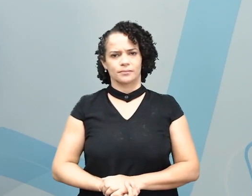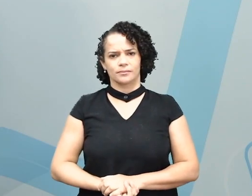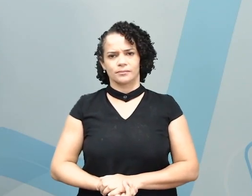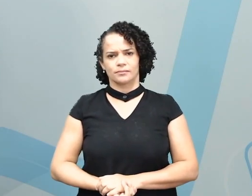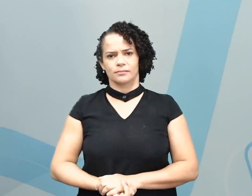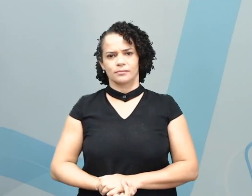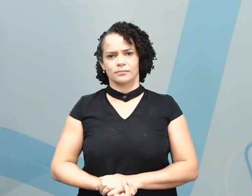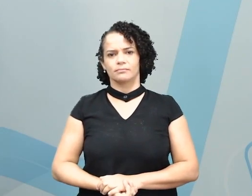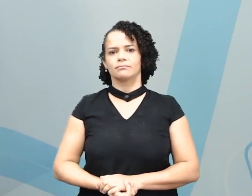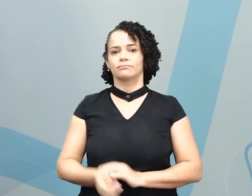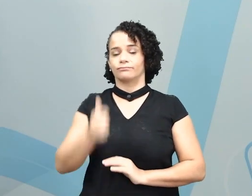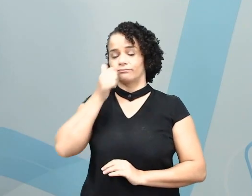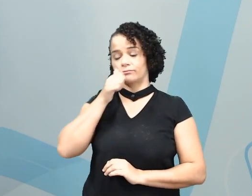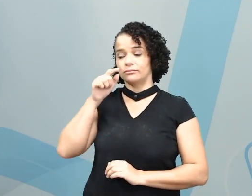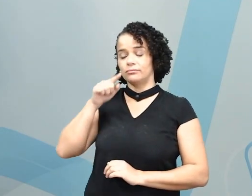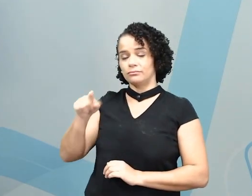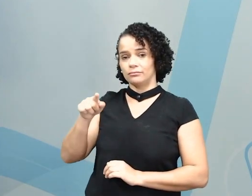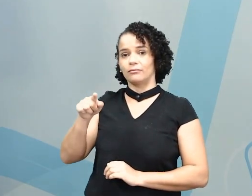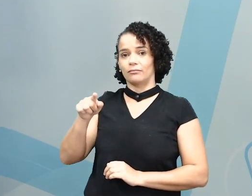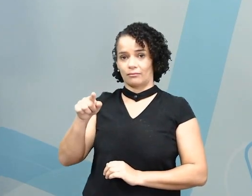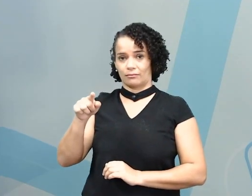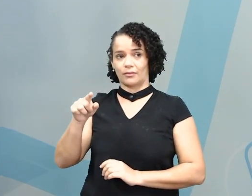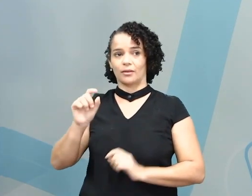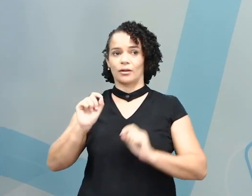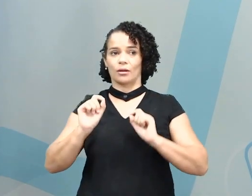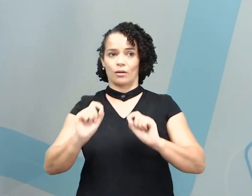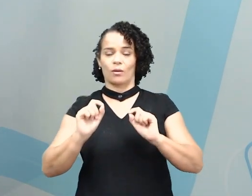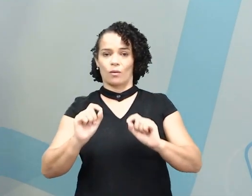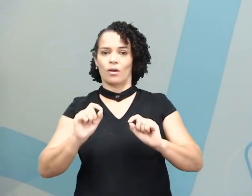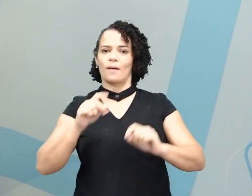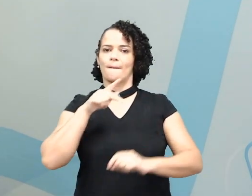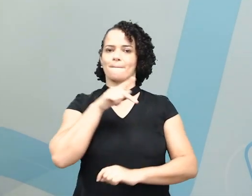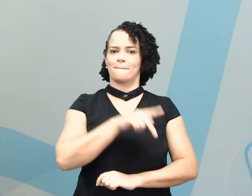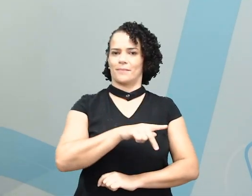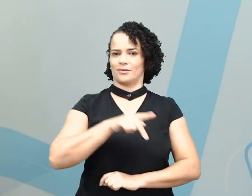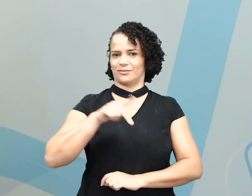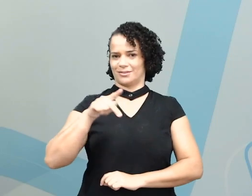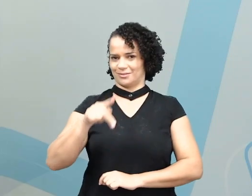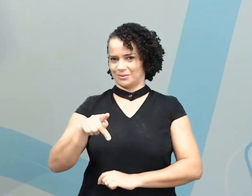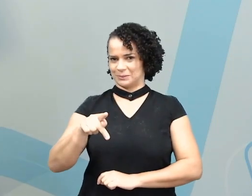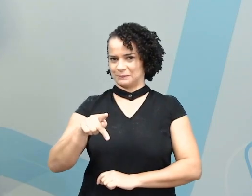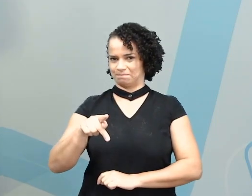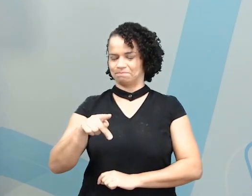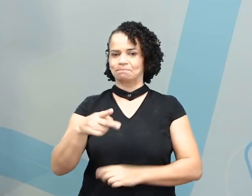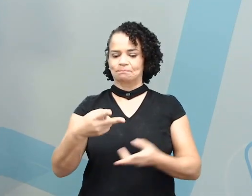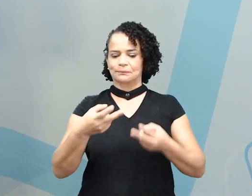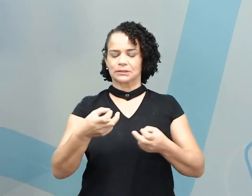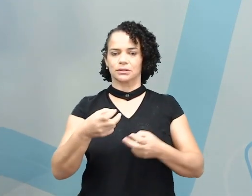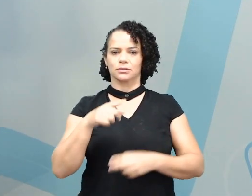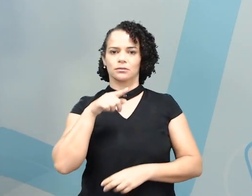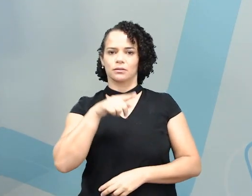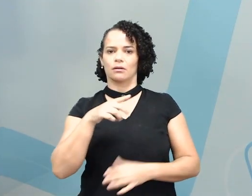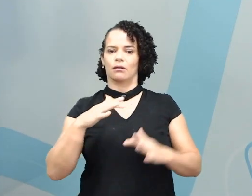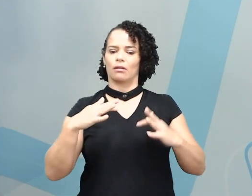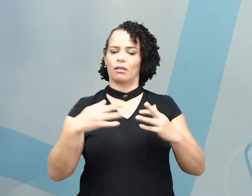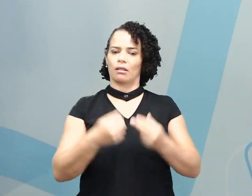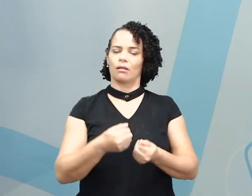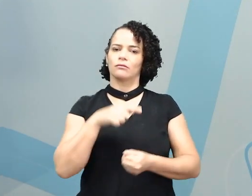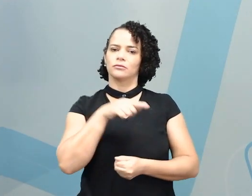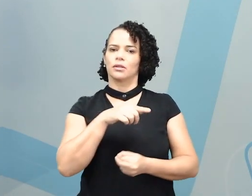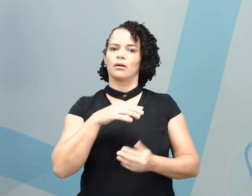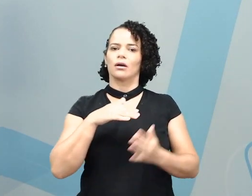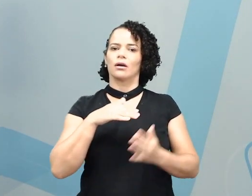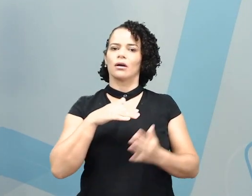She is a teacher. Percebam, a terminação aqui está em teacher.